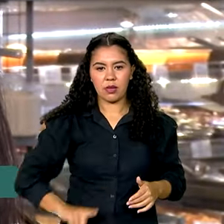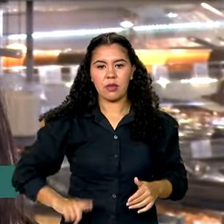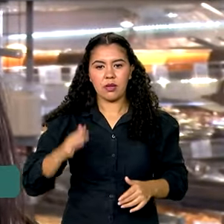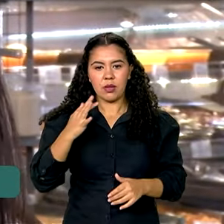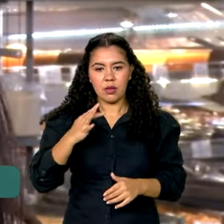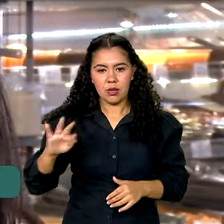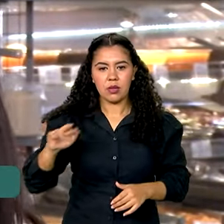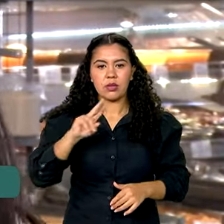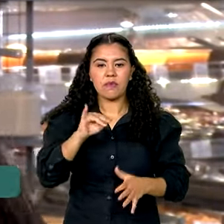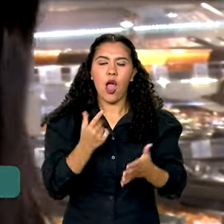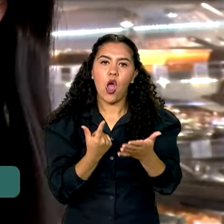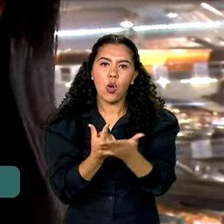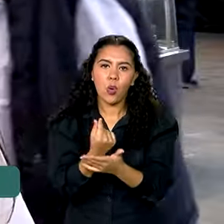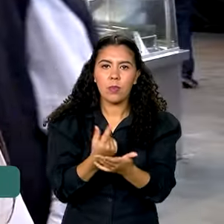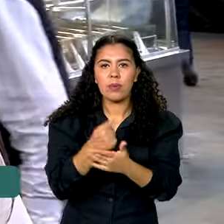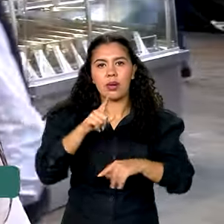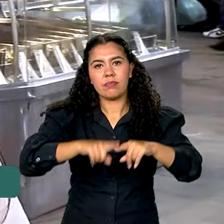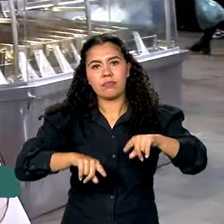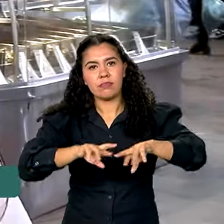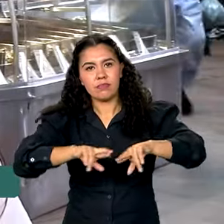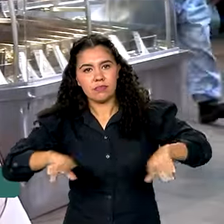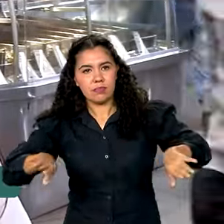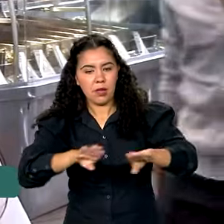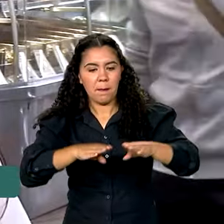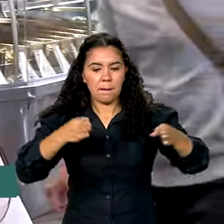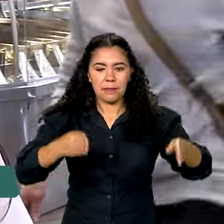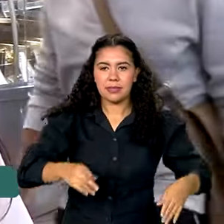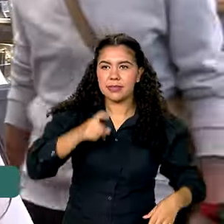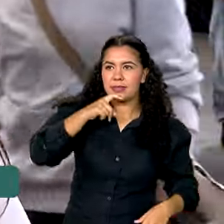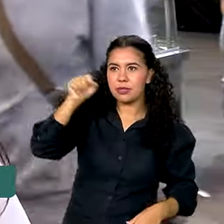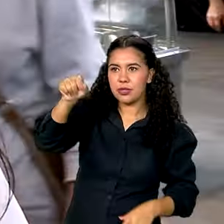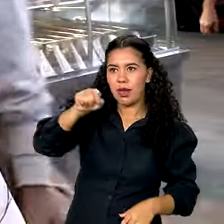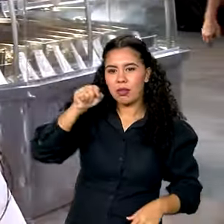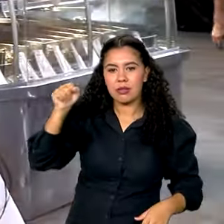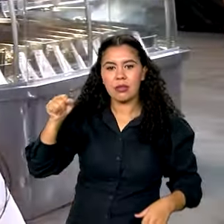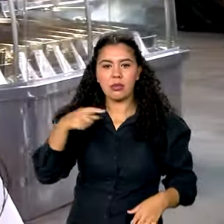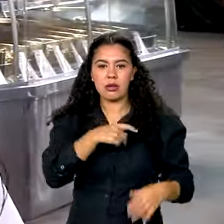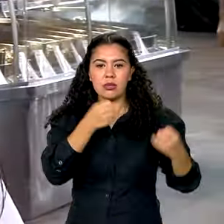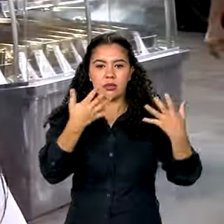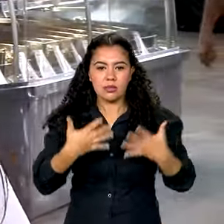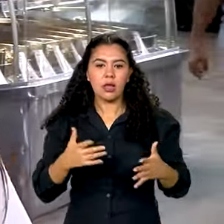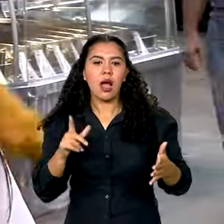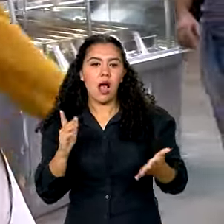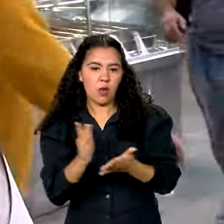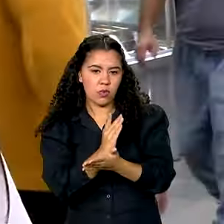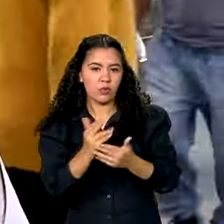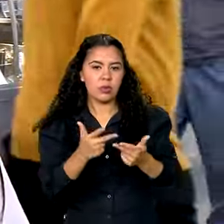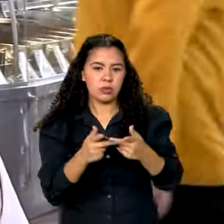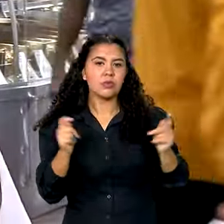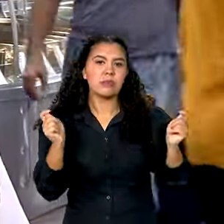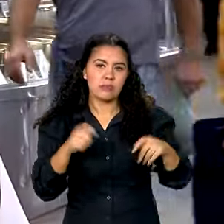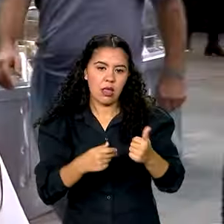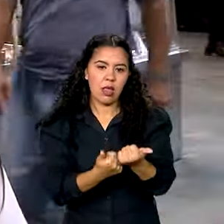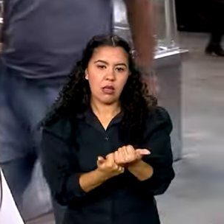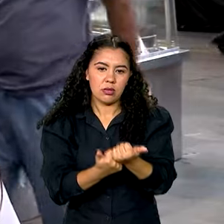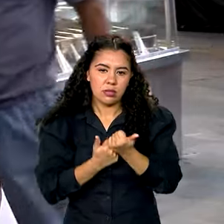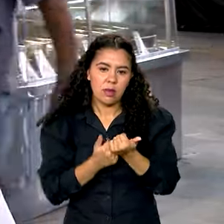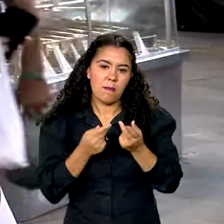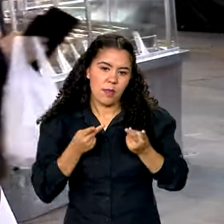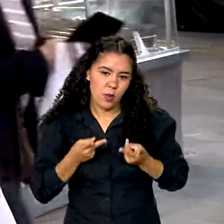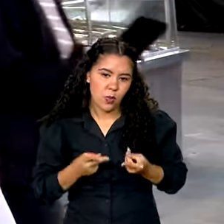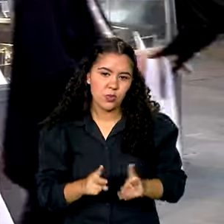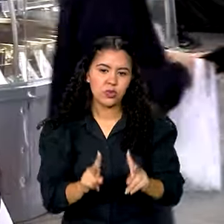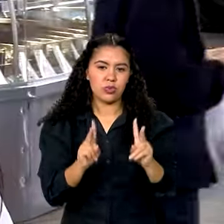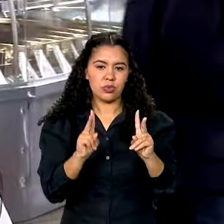parte dos móveis que perdeu. Dá pra comprar alguns itens, já vai ajudar. Pra continuar, né?